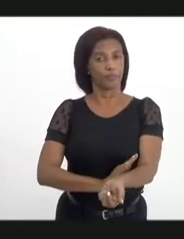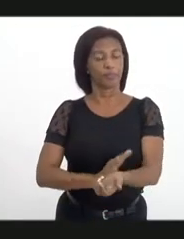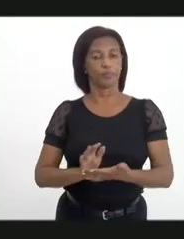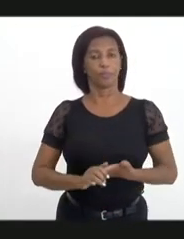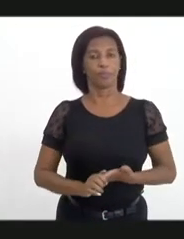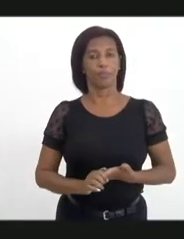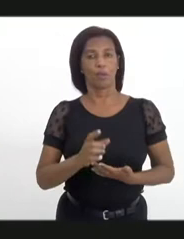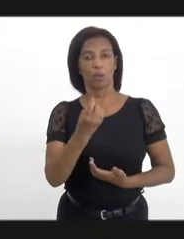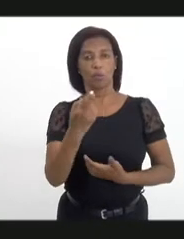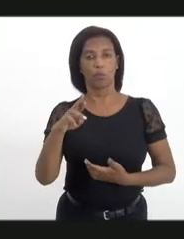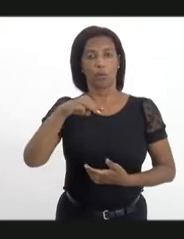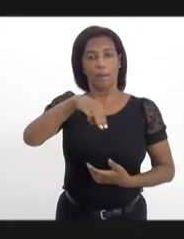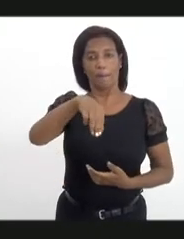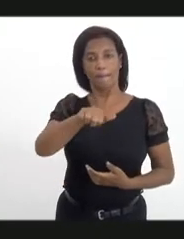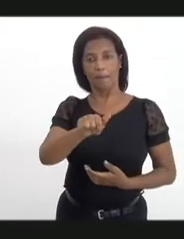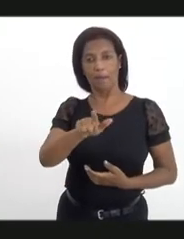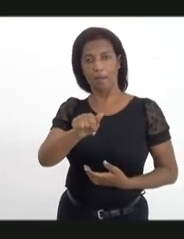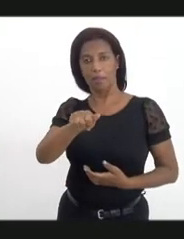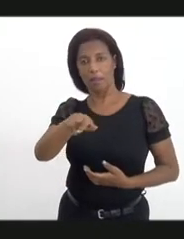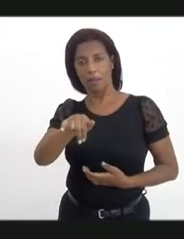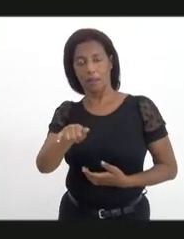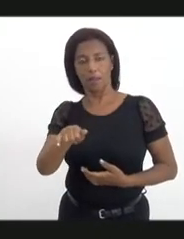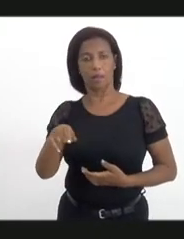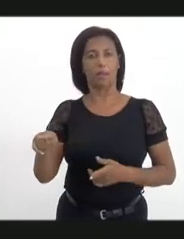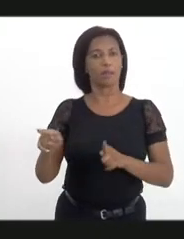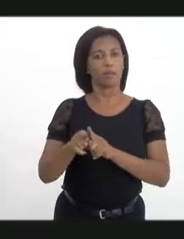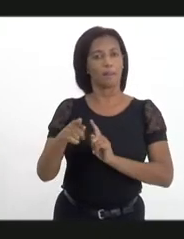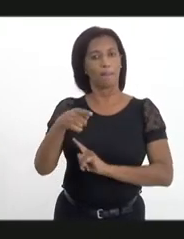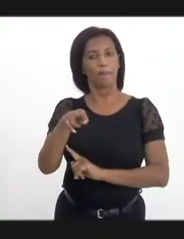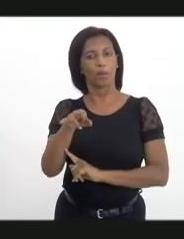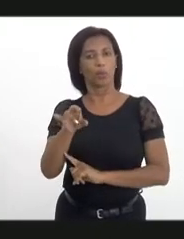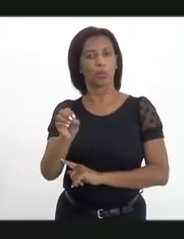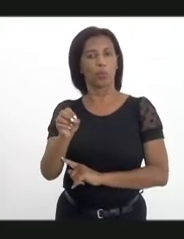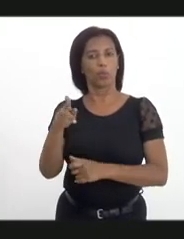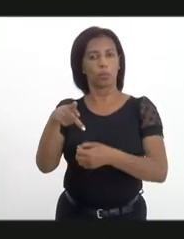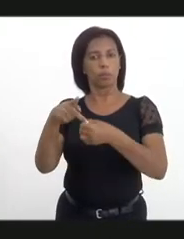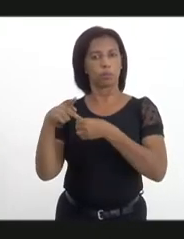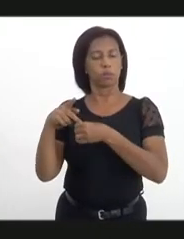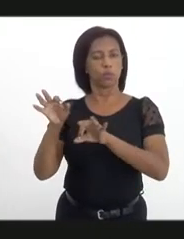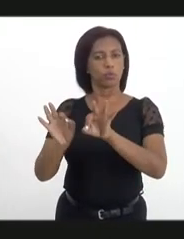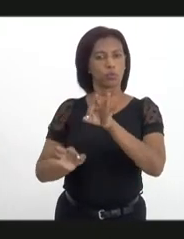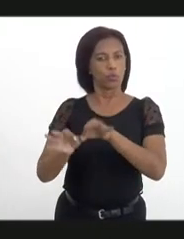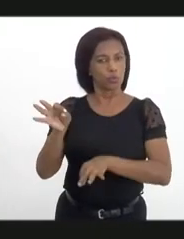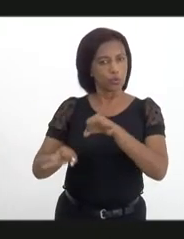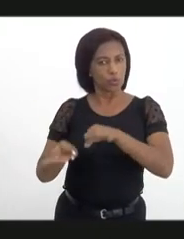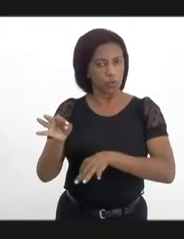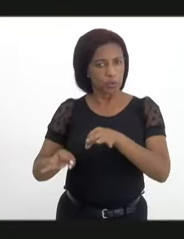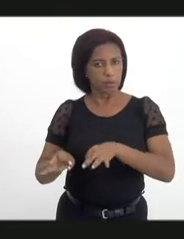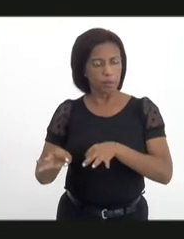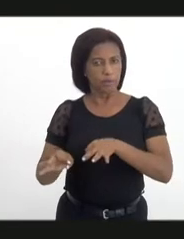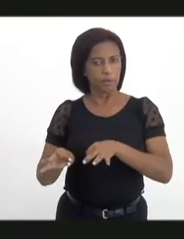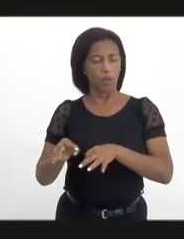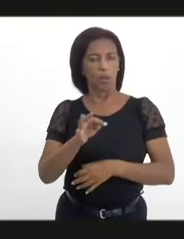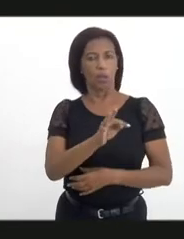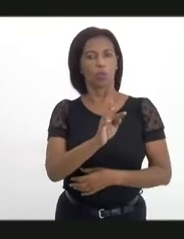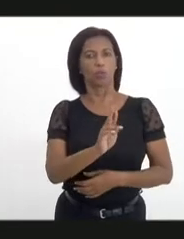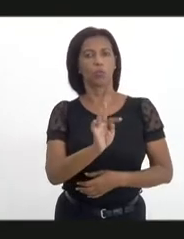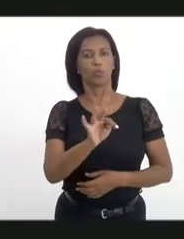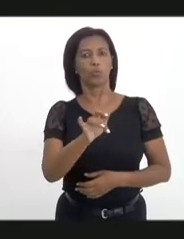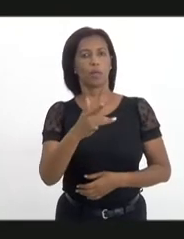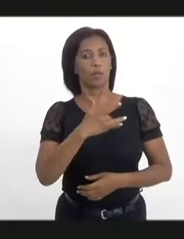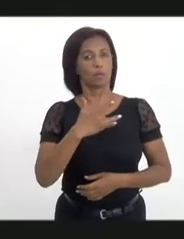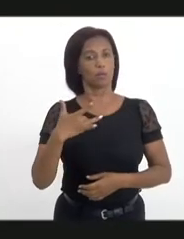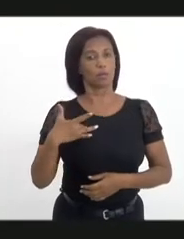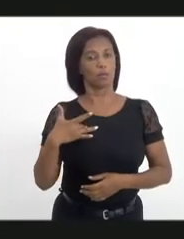Doutora Madalena Junqueira, promotora de Justiça da 2ª Promotoria de Justiça Tutelar Coletiva da